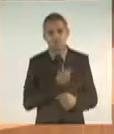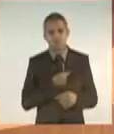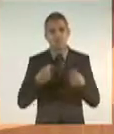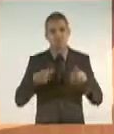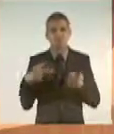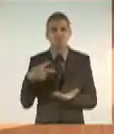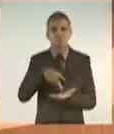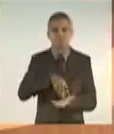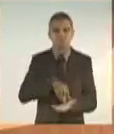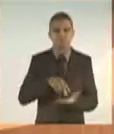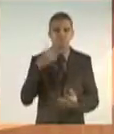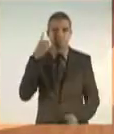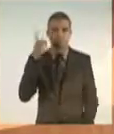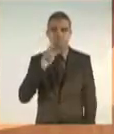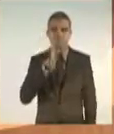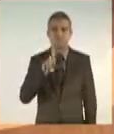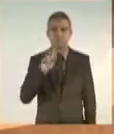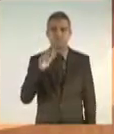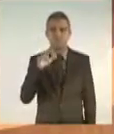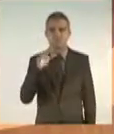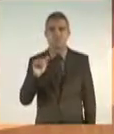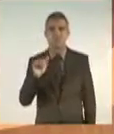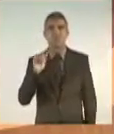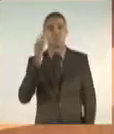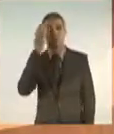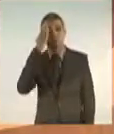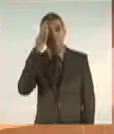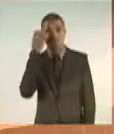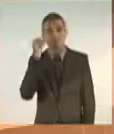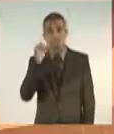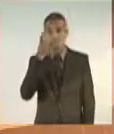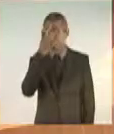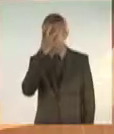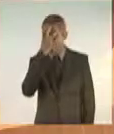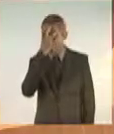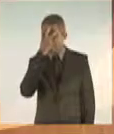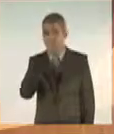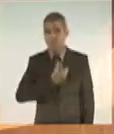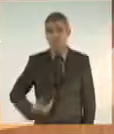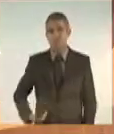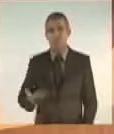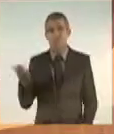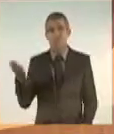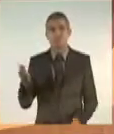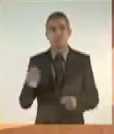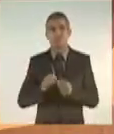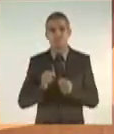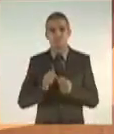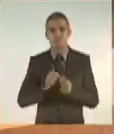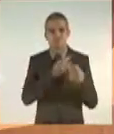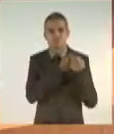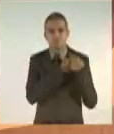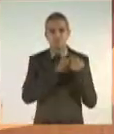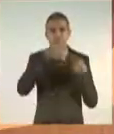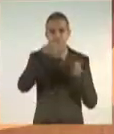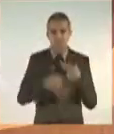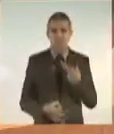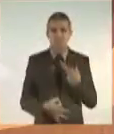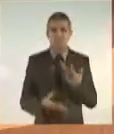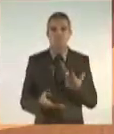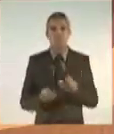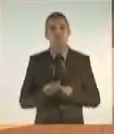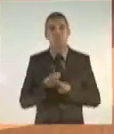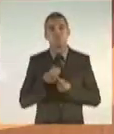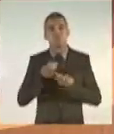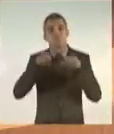deputado da Graça, nessa tribuna, para ver se o governo começa a tomar vergonha na cara e fazer aquilo que precisa fazer. Dar as